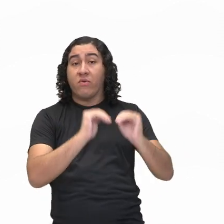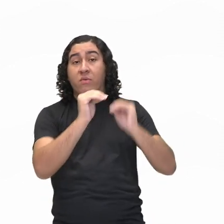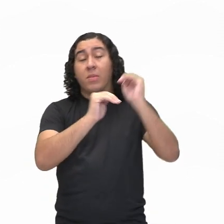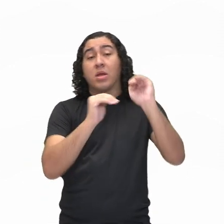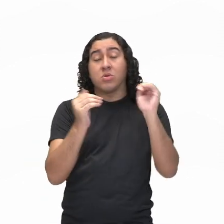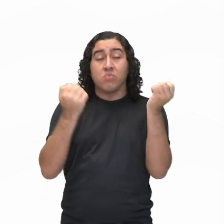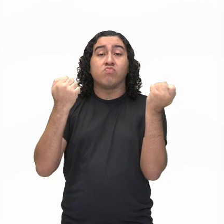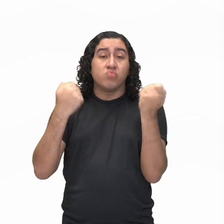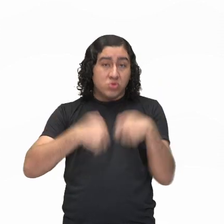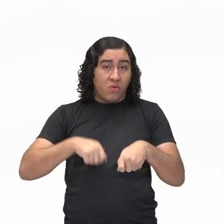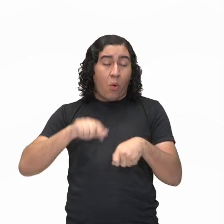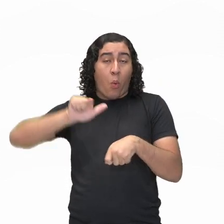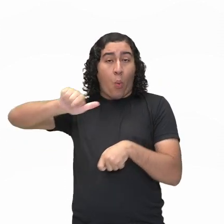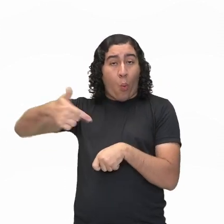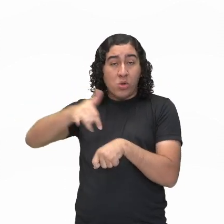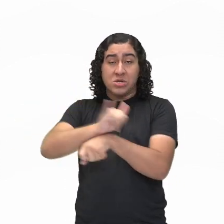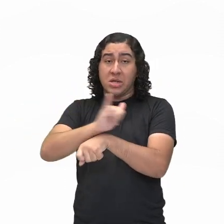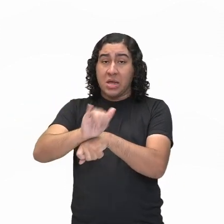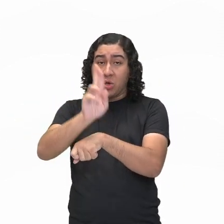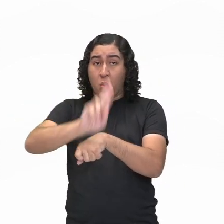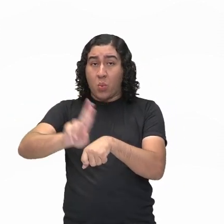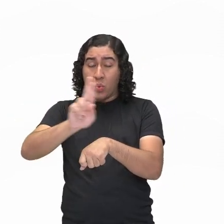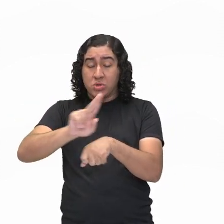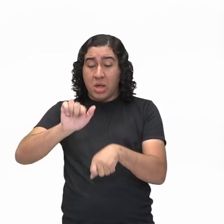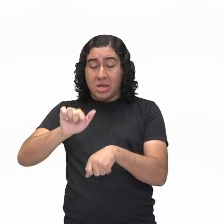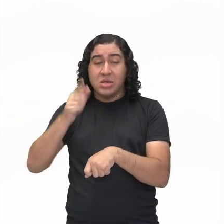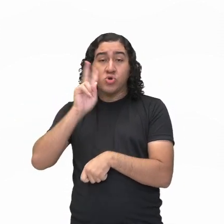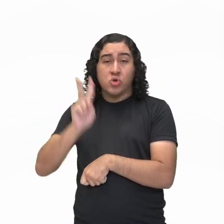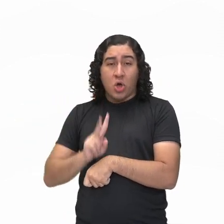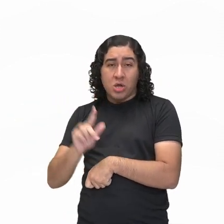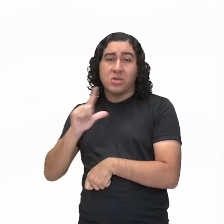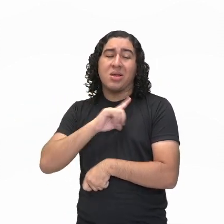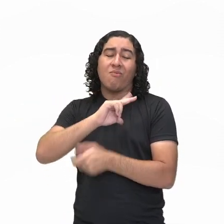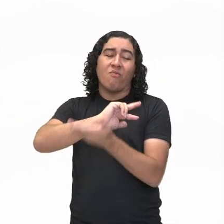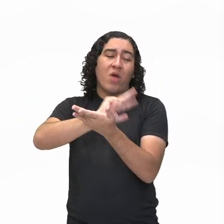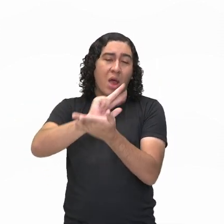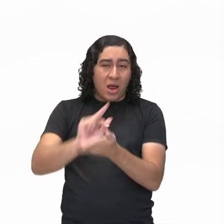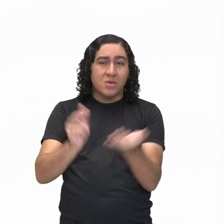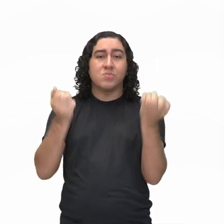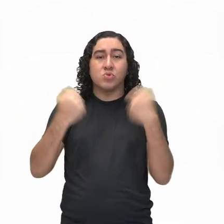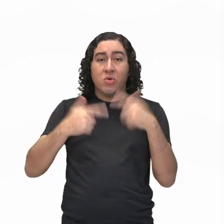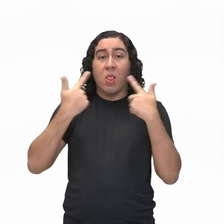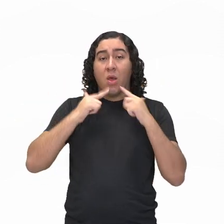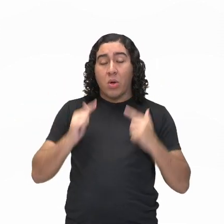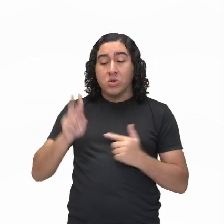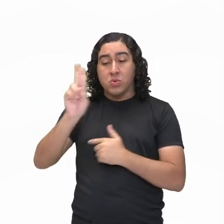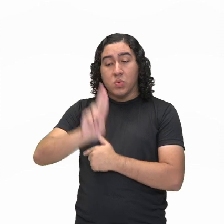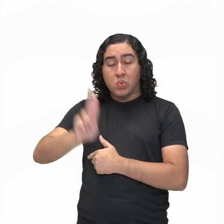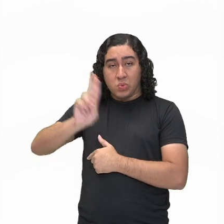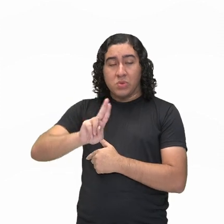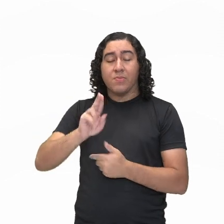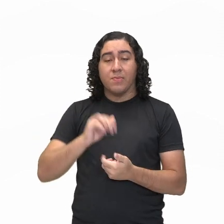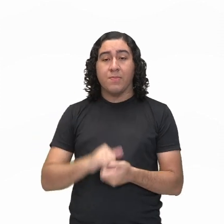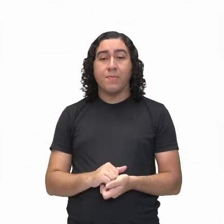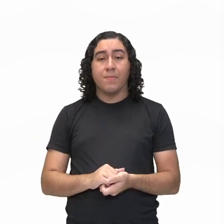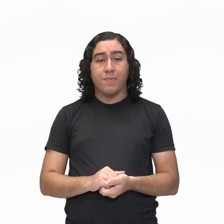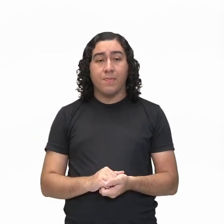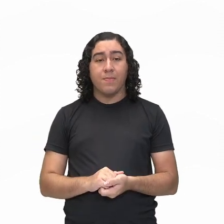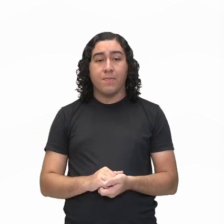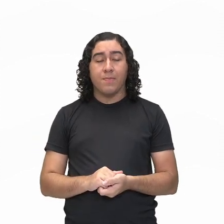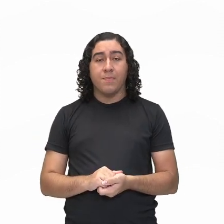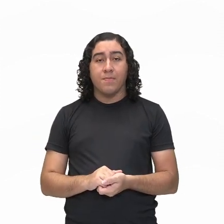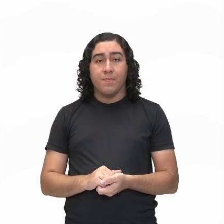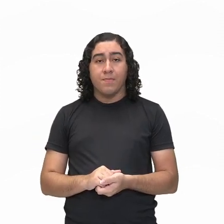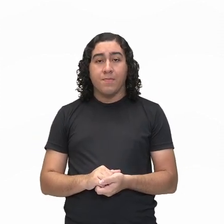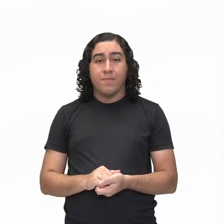de possibilidades. A mesma história pode ser contada de diferentes maneiras, com diversos enfocos e recursos audiovisuais.